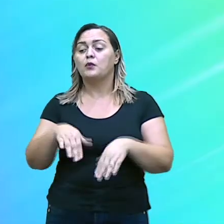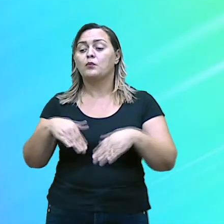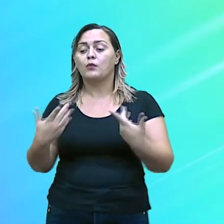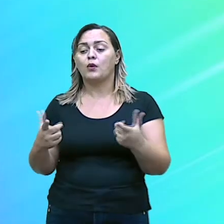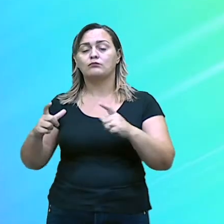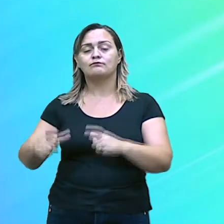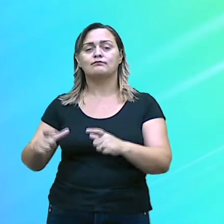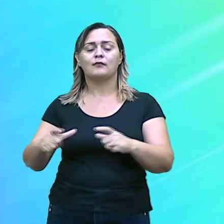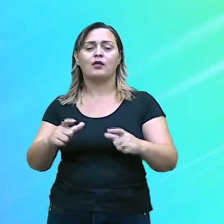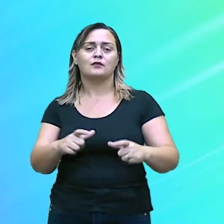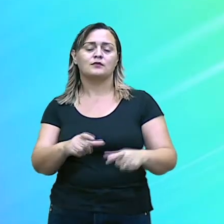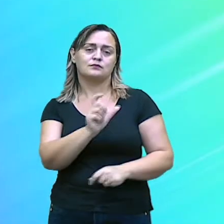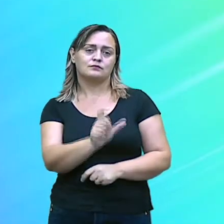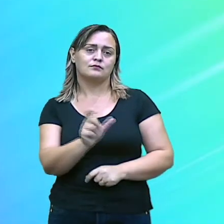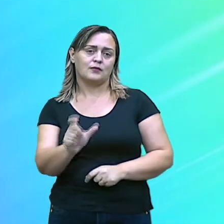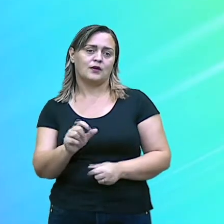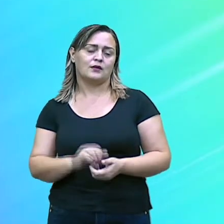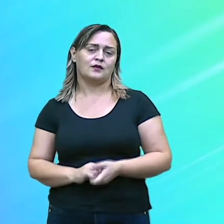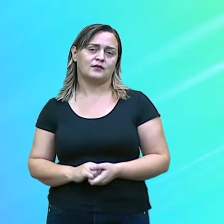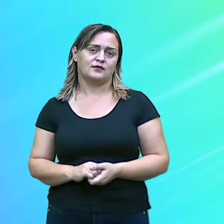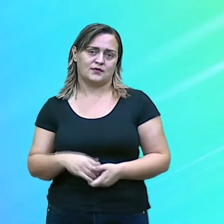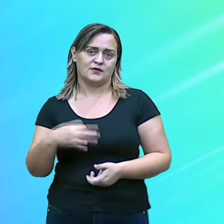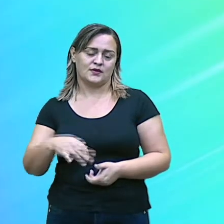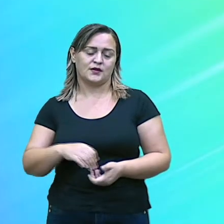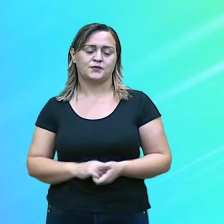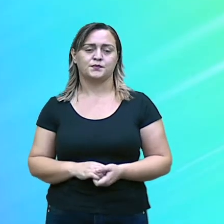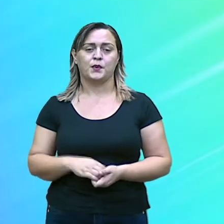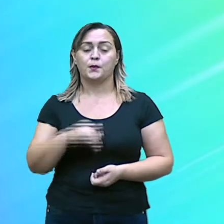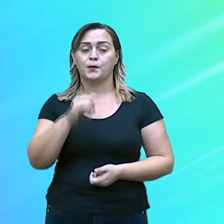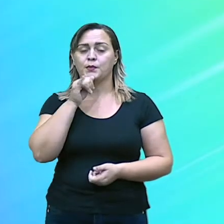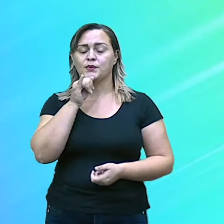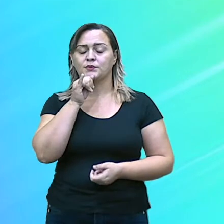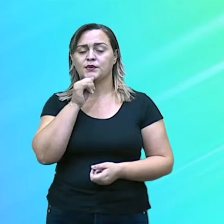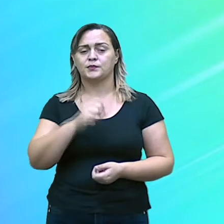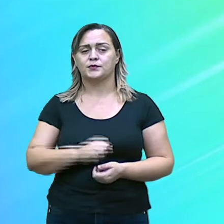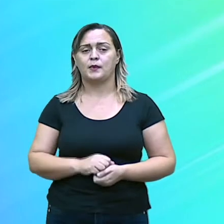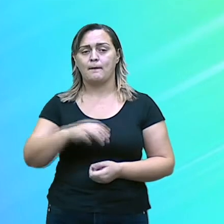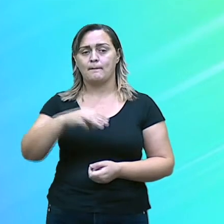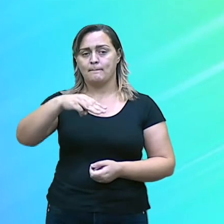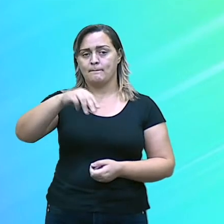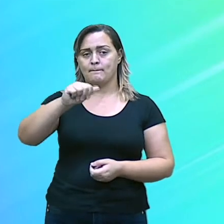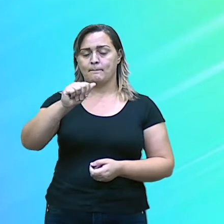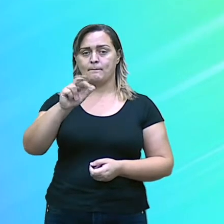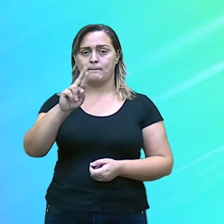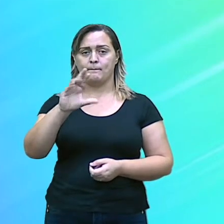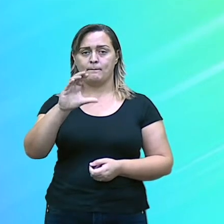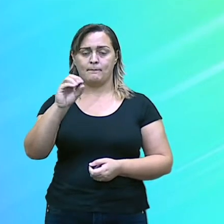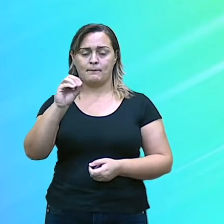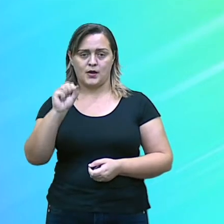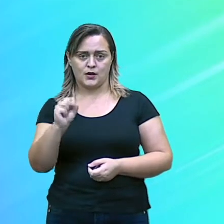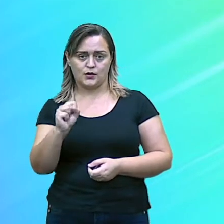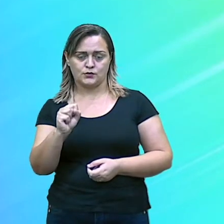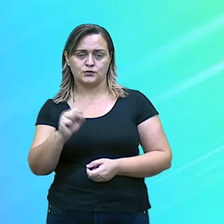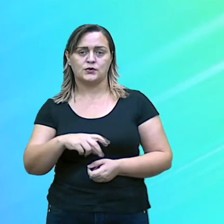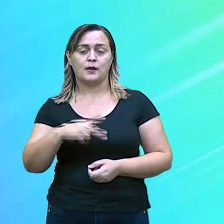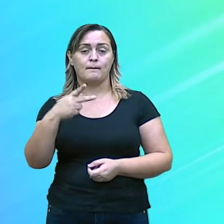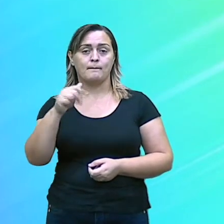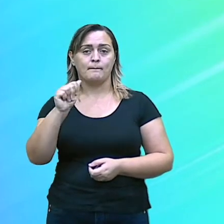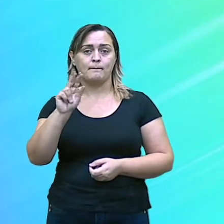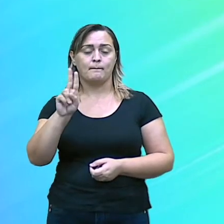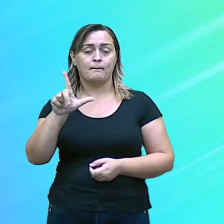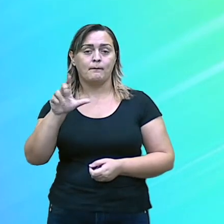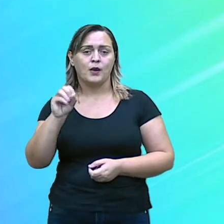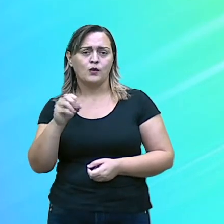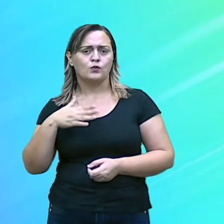olho na tela, temos o exemplo. Marcos e Paulo gostam de estudar todos os dias. Marcos